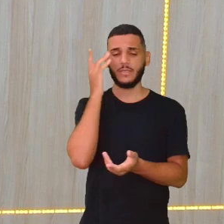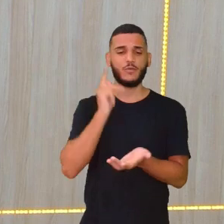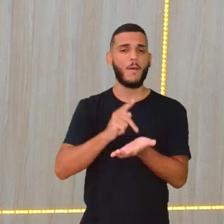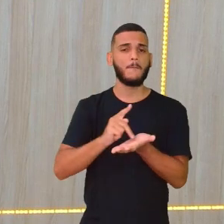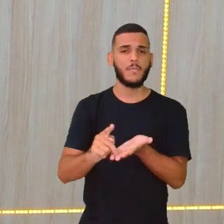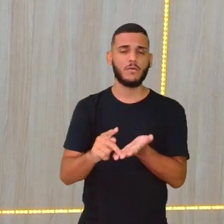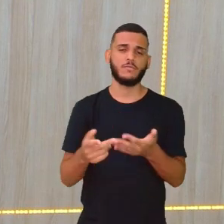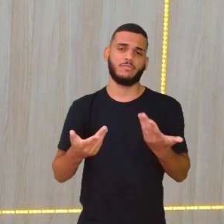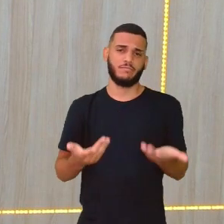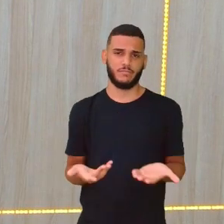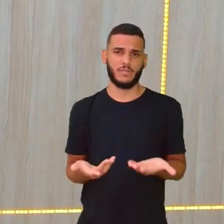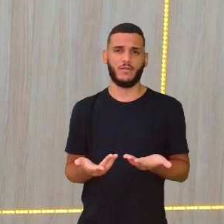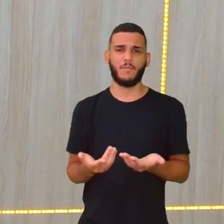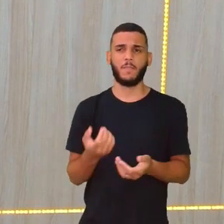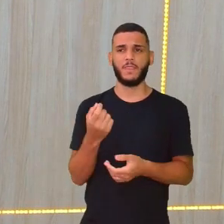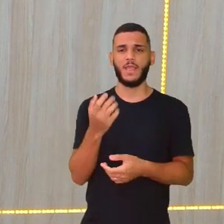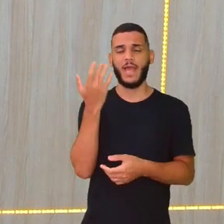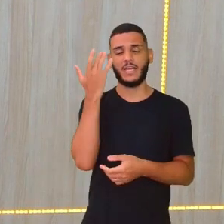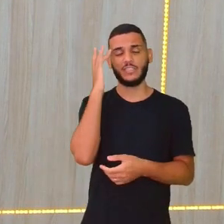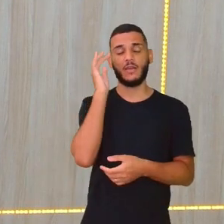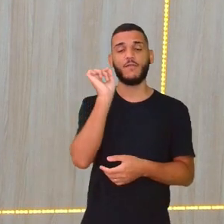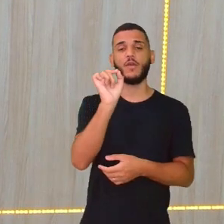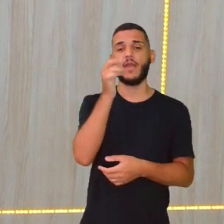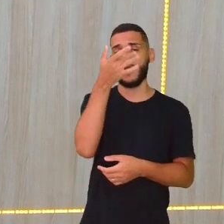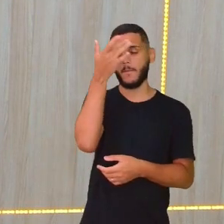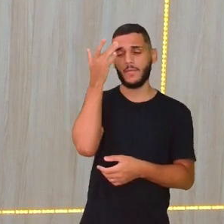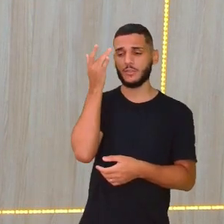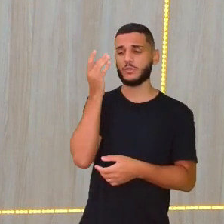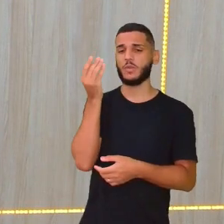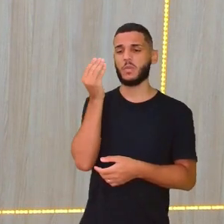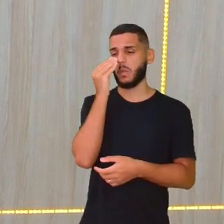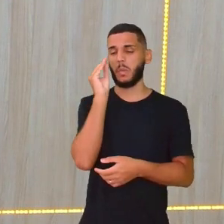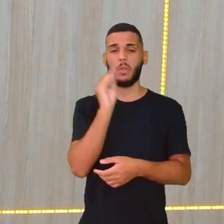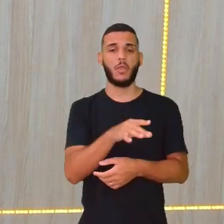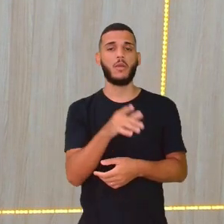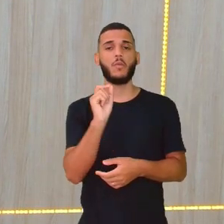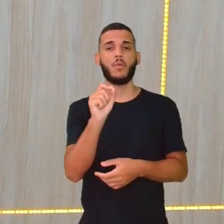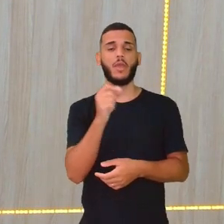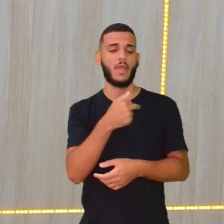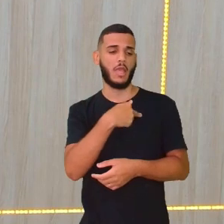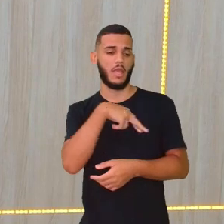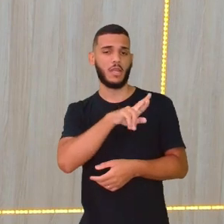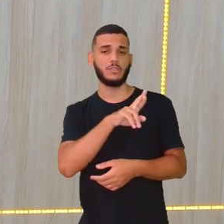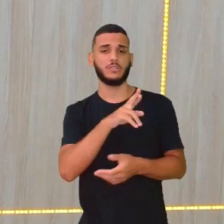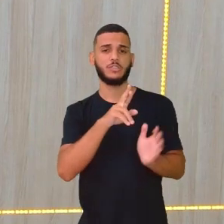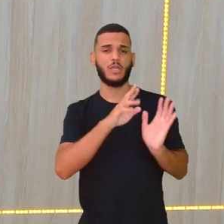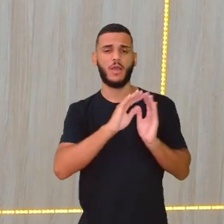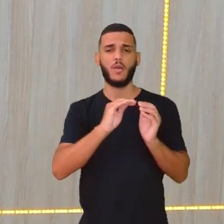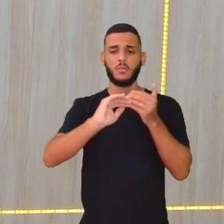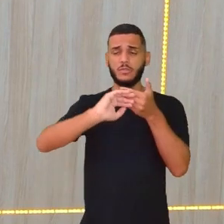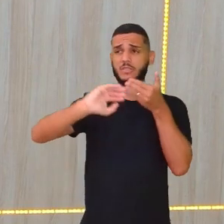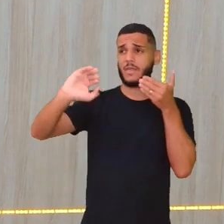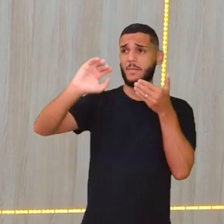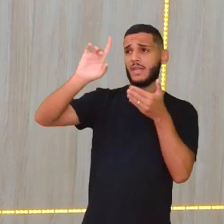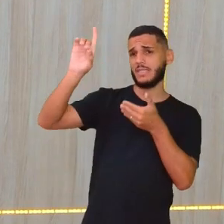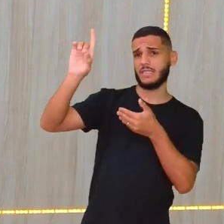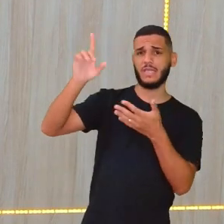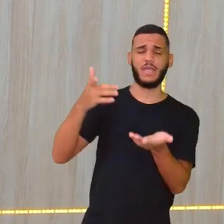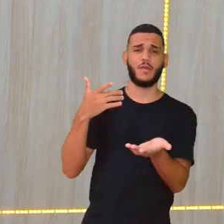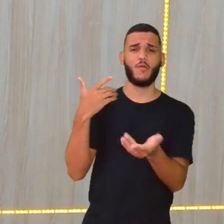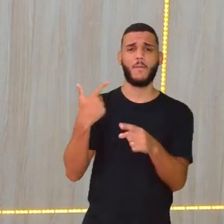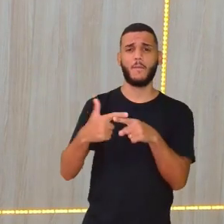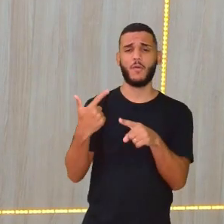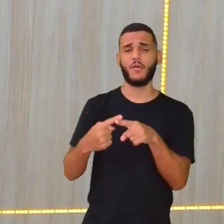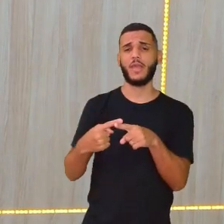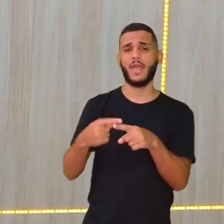achavam que as pessoas deixavam de ser puras ou que iam se afastar de Deus por praticar essas atividades